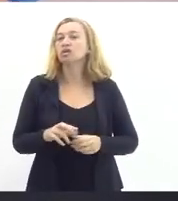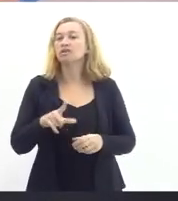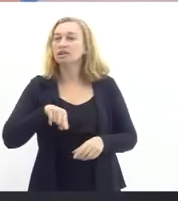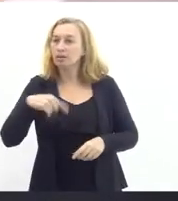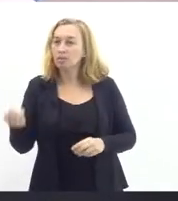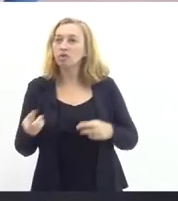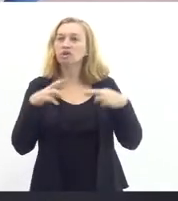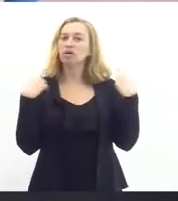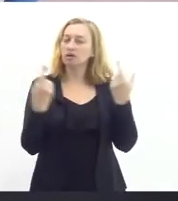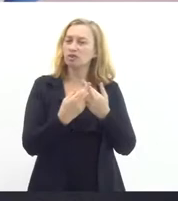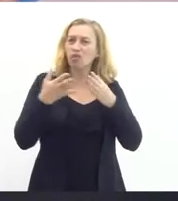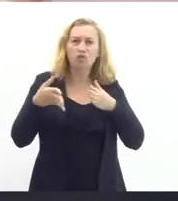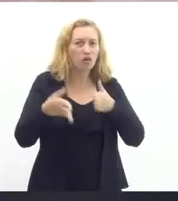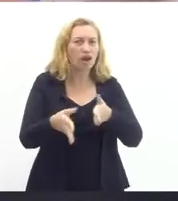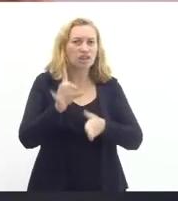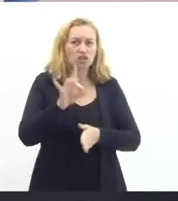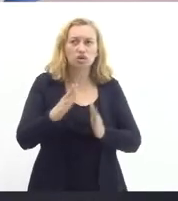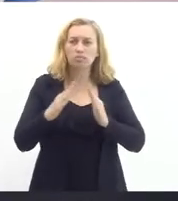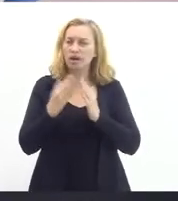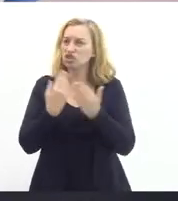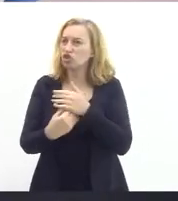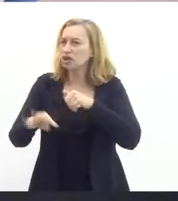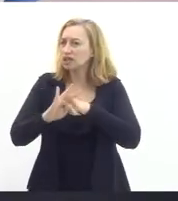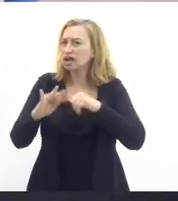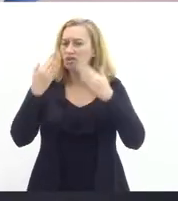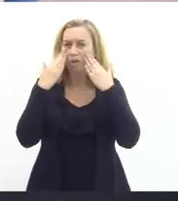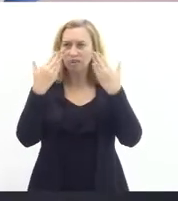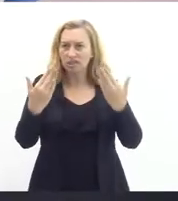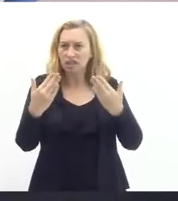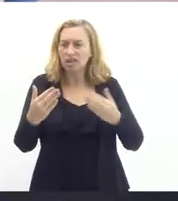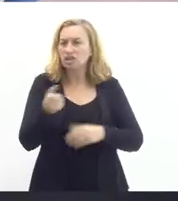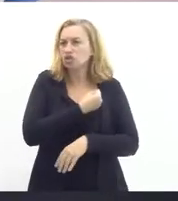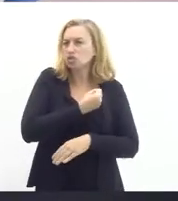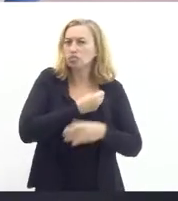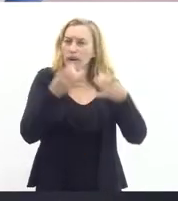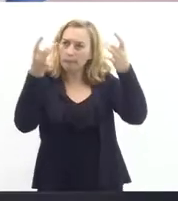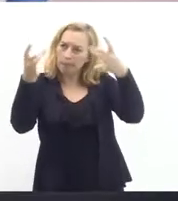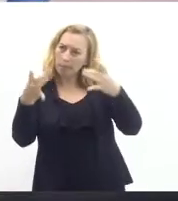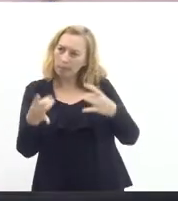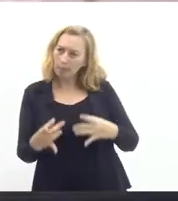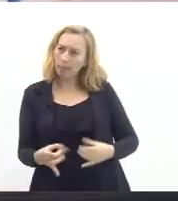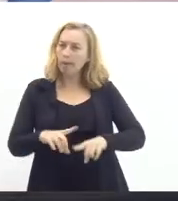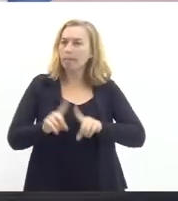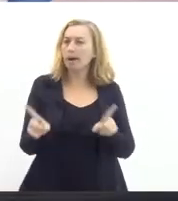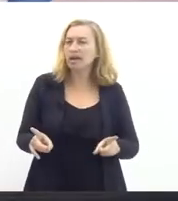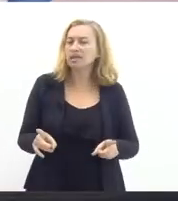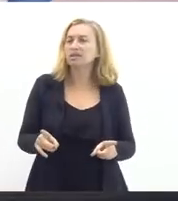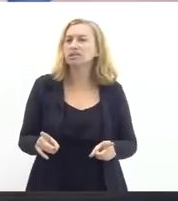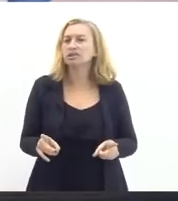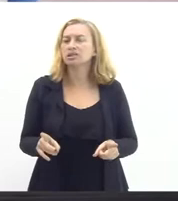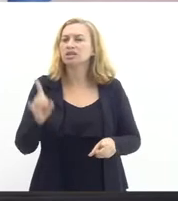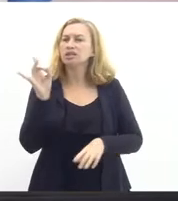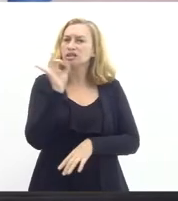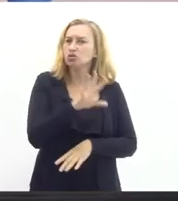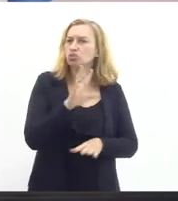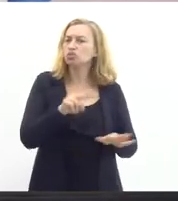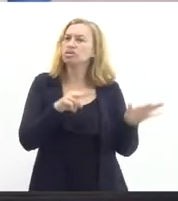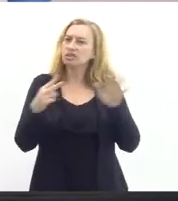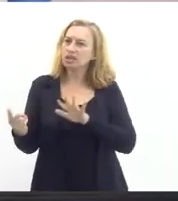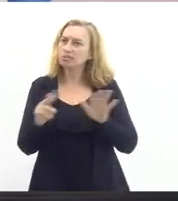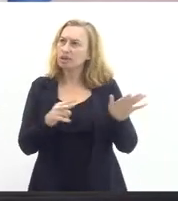depois exclusiva sobre a Faietec, onde eu vou apresentar esses números de forma mais detalhada, mas a gente, nas últimas semanas,